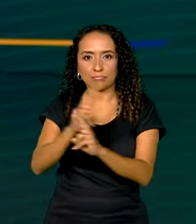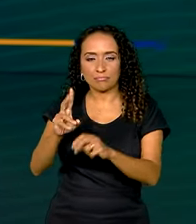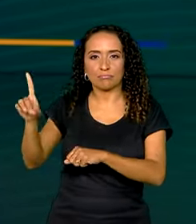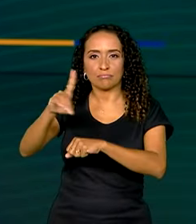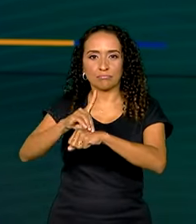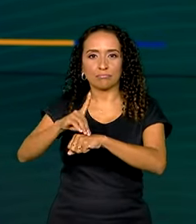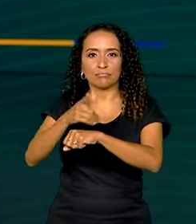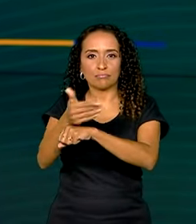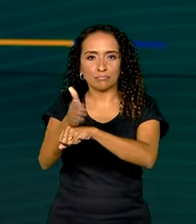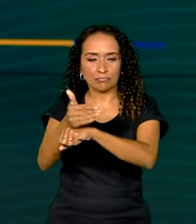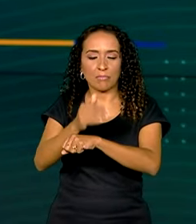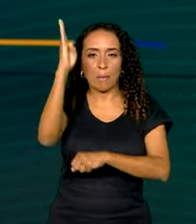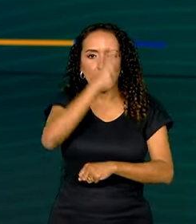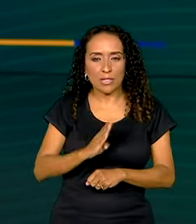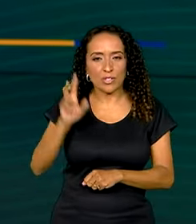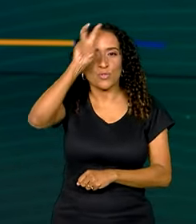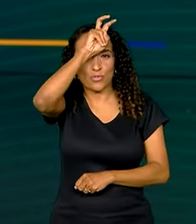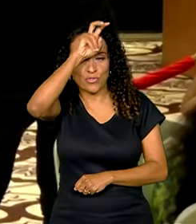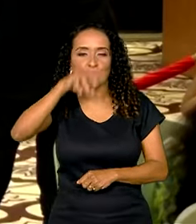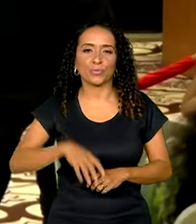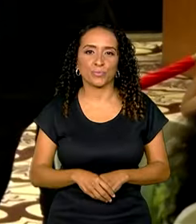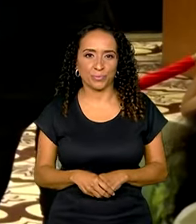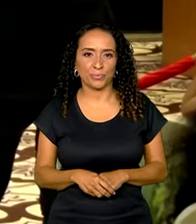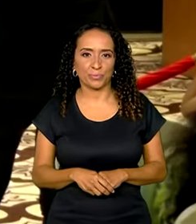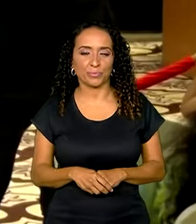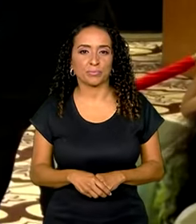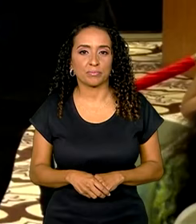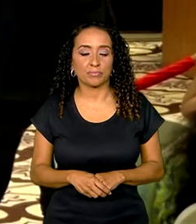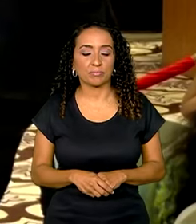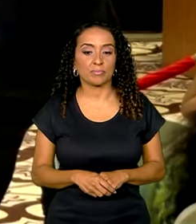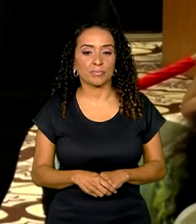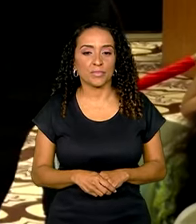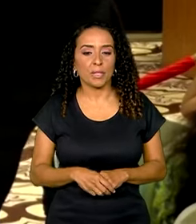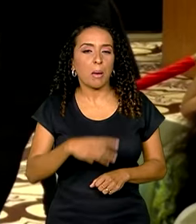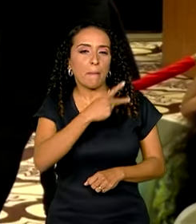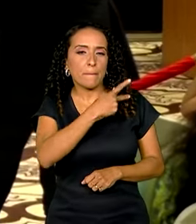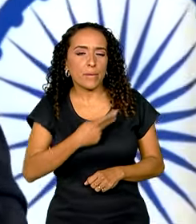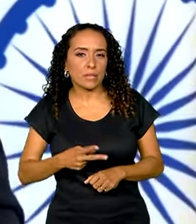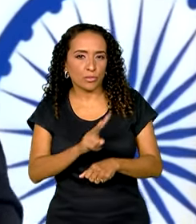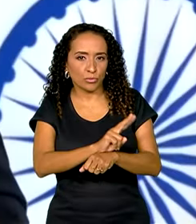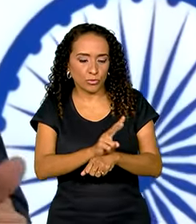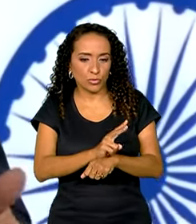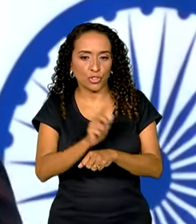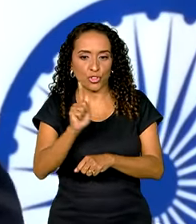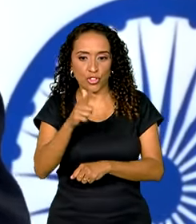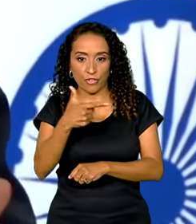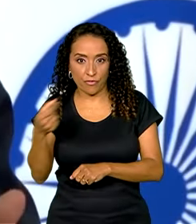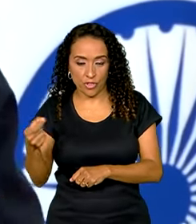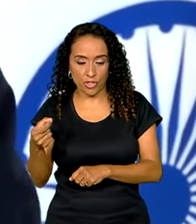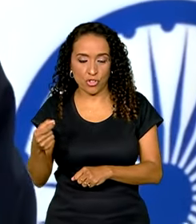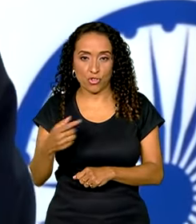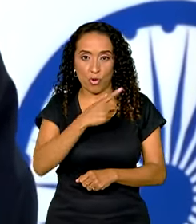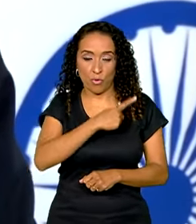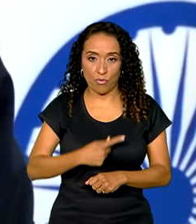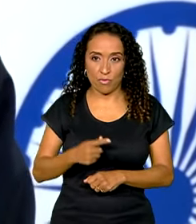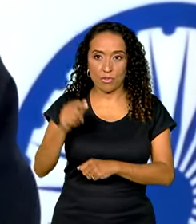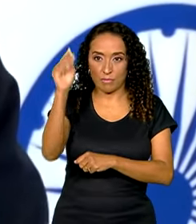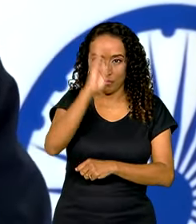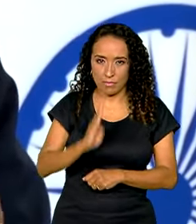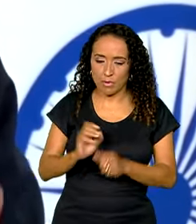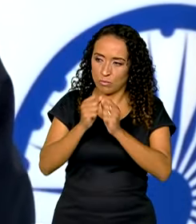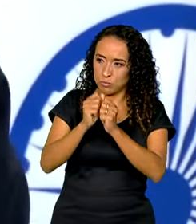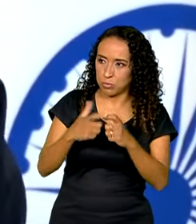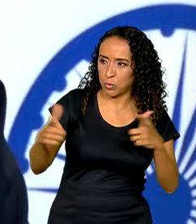diplomáticas entre Brasil e Egito. Na presidência temporária do G20, o governo brasileiro pretende ampliar